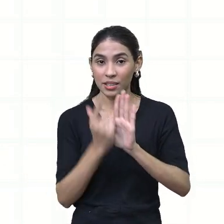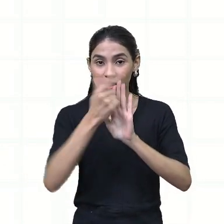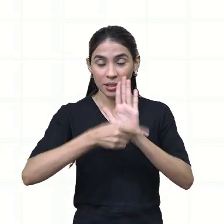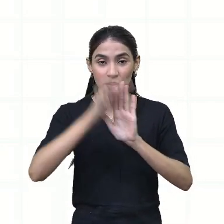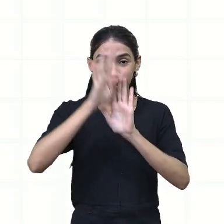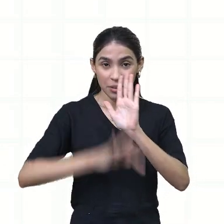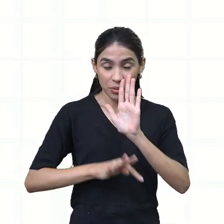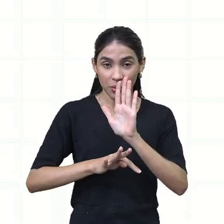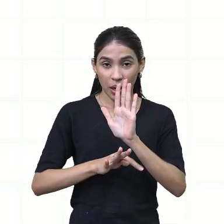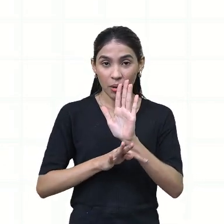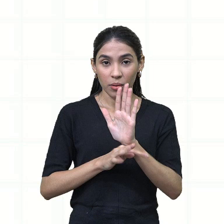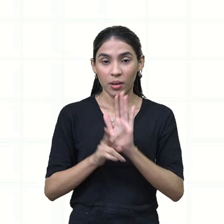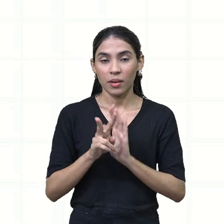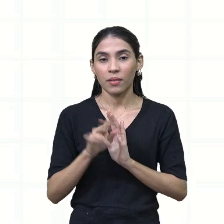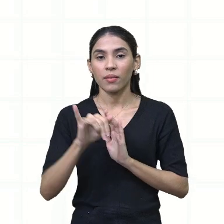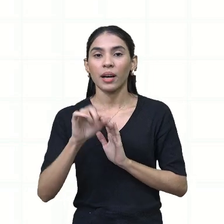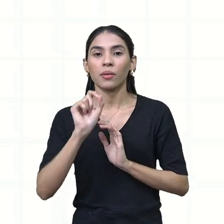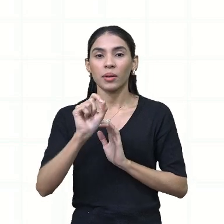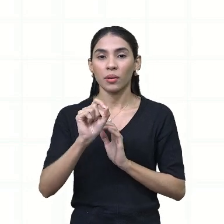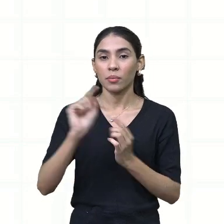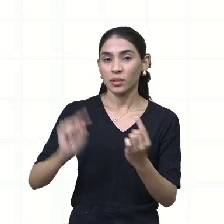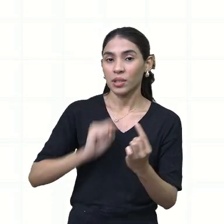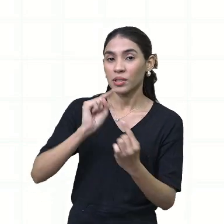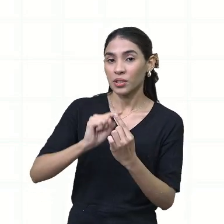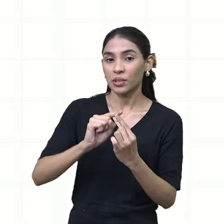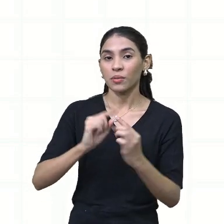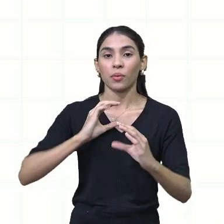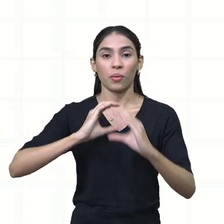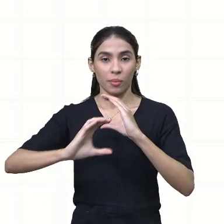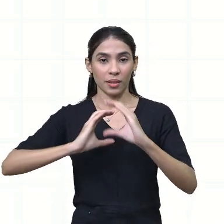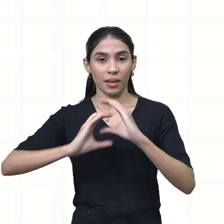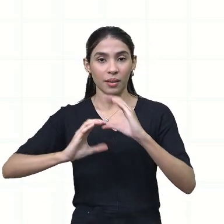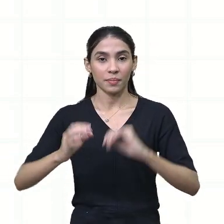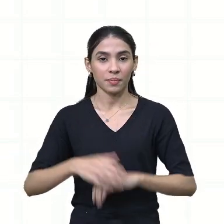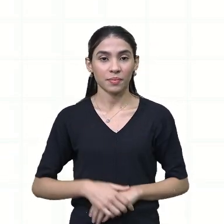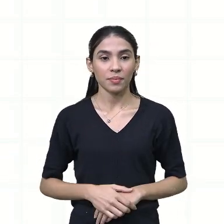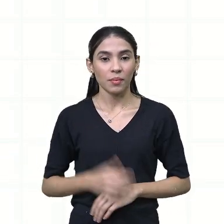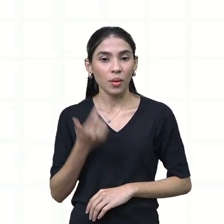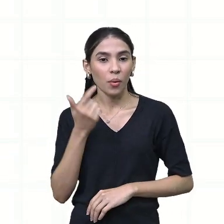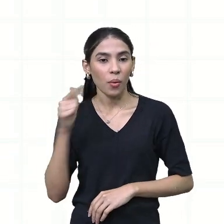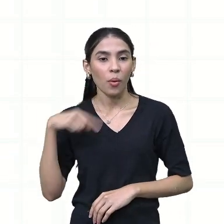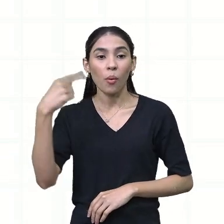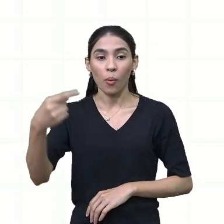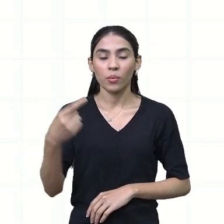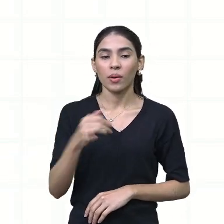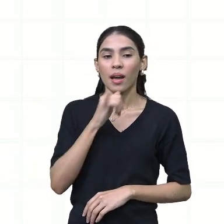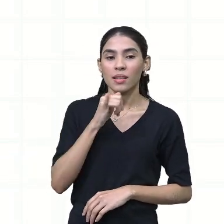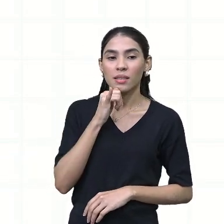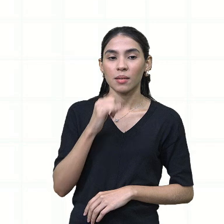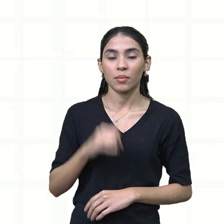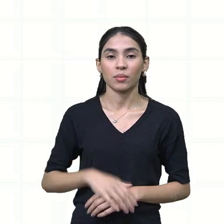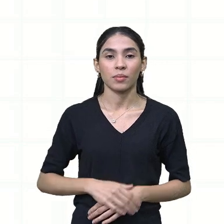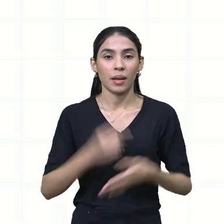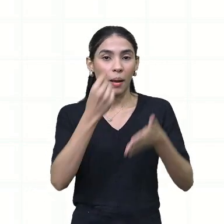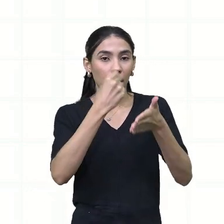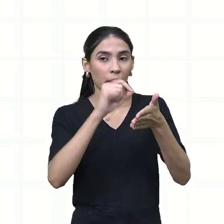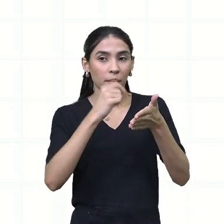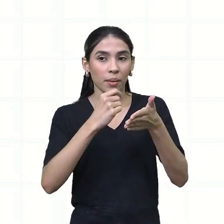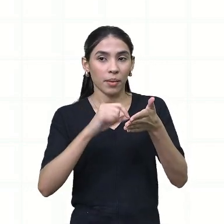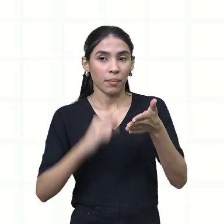textual que produz uma comunicação. Outro exemplo é a lista de compras.